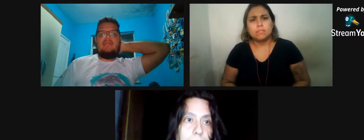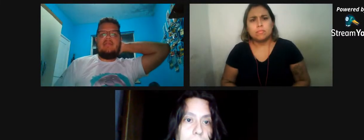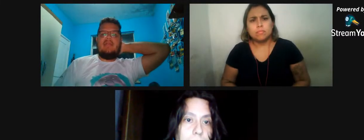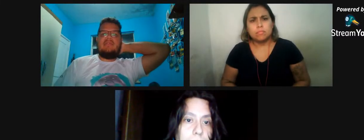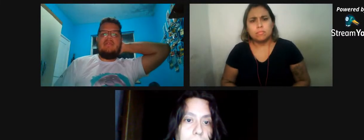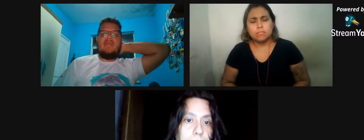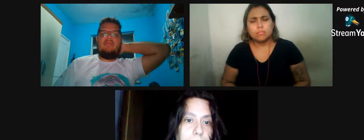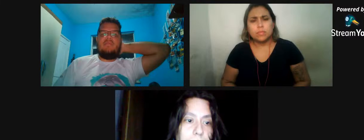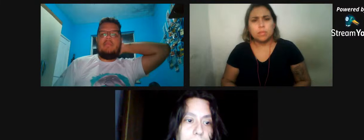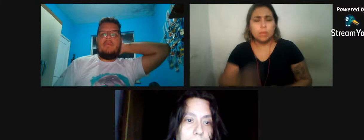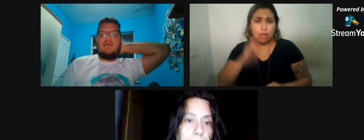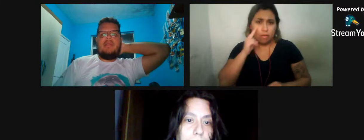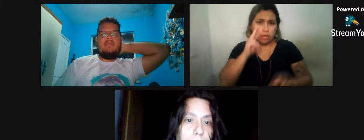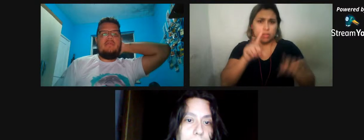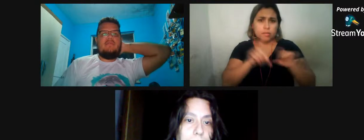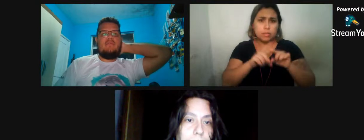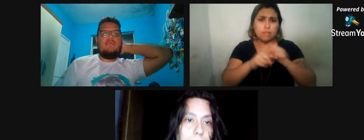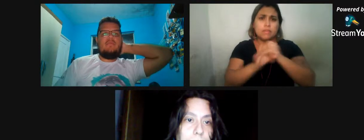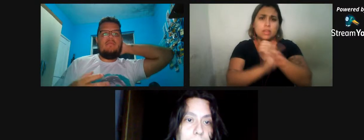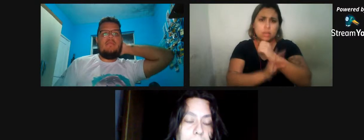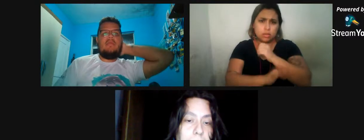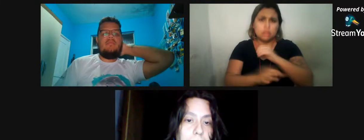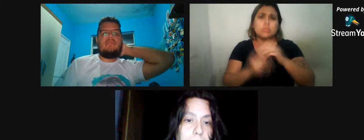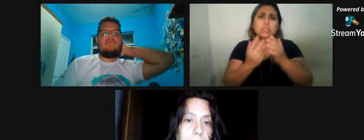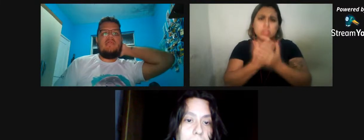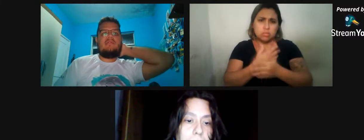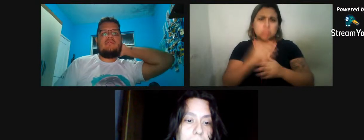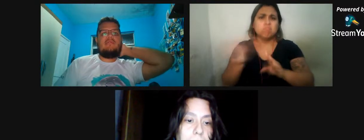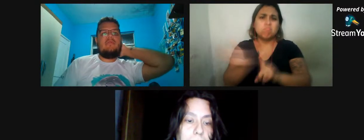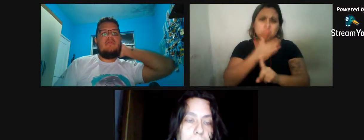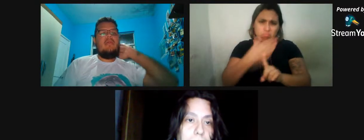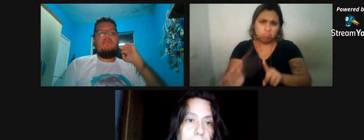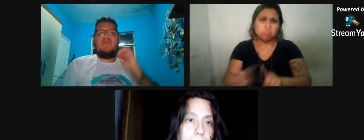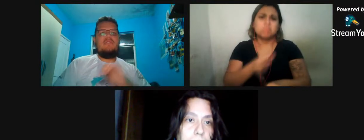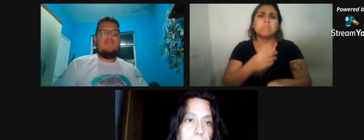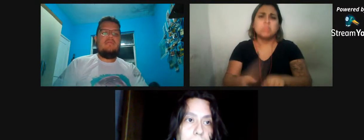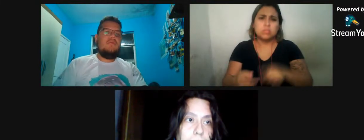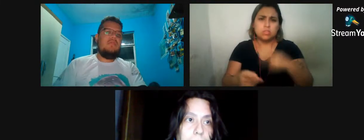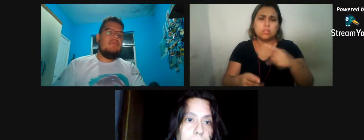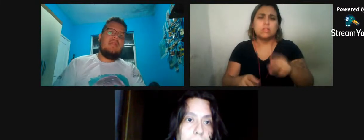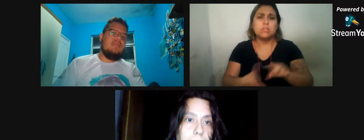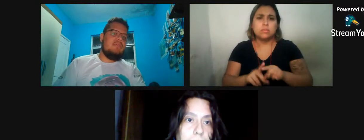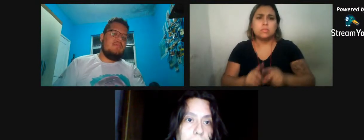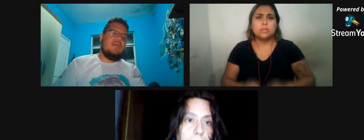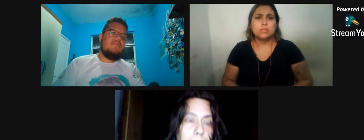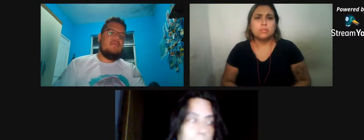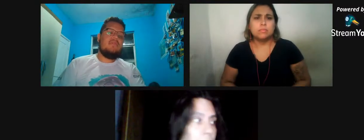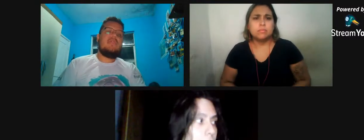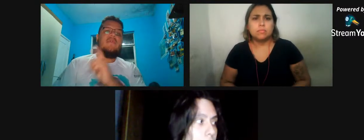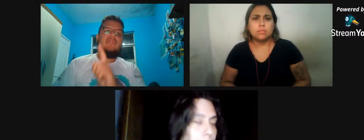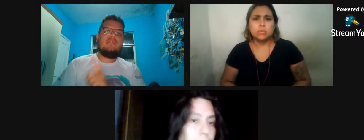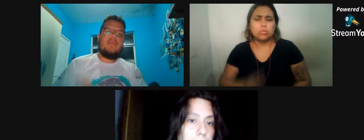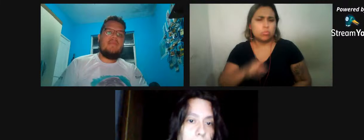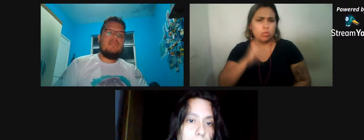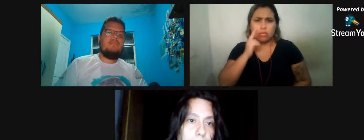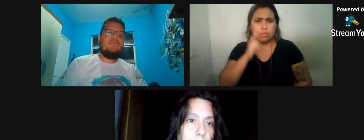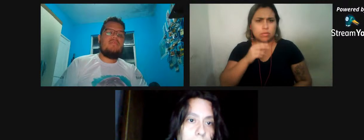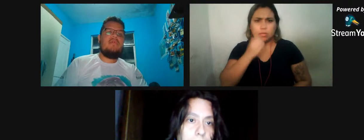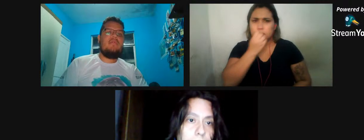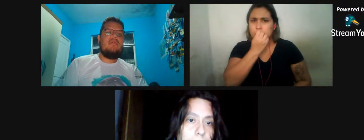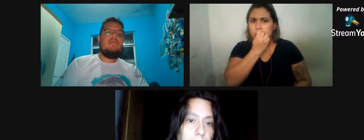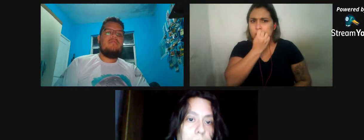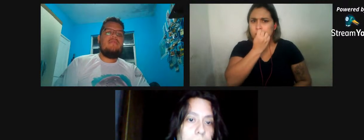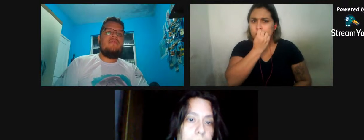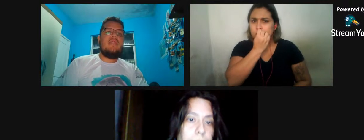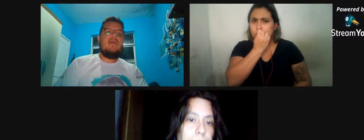bem claros, assim, que ela tinha levado muita porrada mesmo, né, muitas escoriações, mas de rolha no nariz, nunca vi, eu sei que fazer isso para peixe